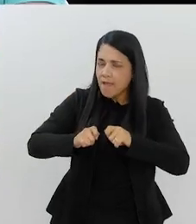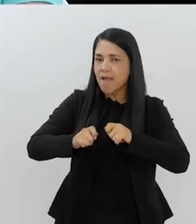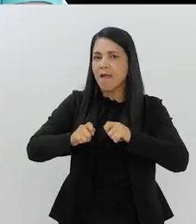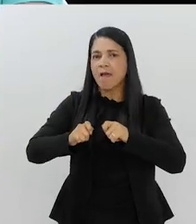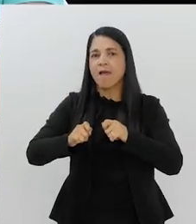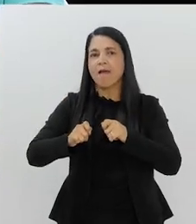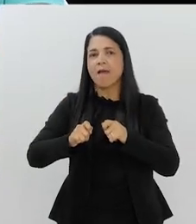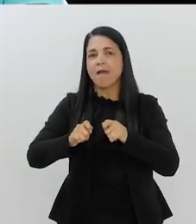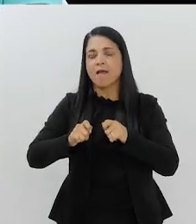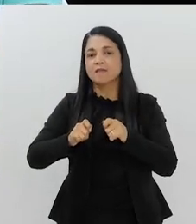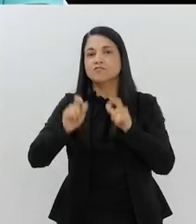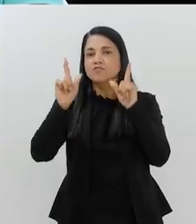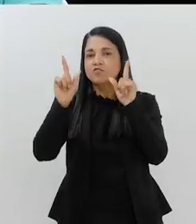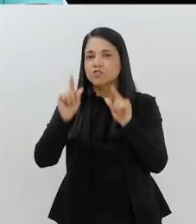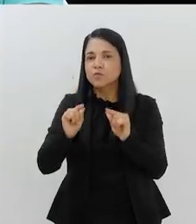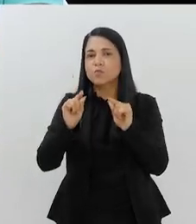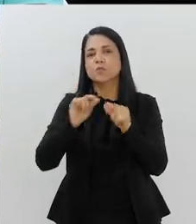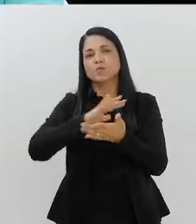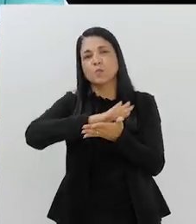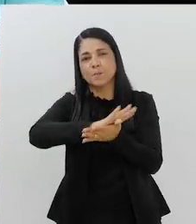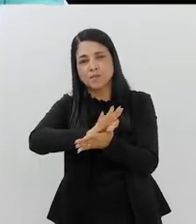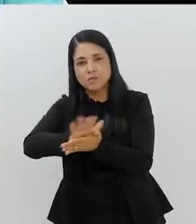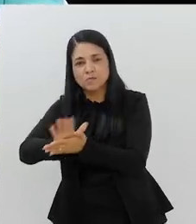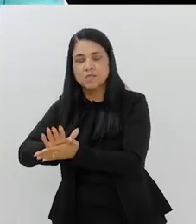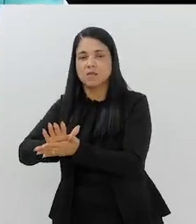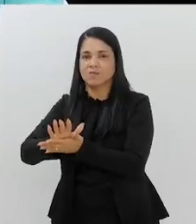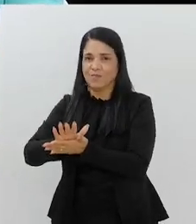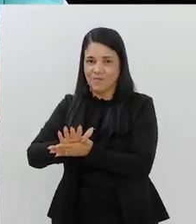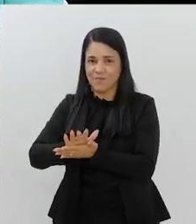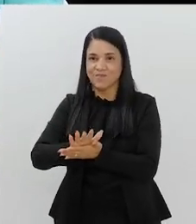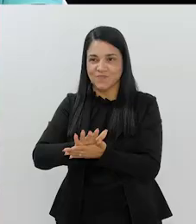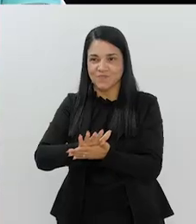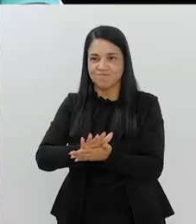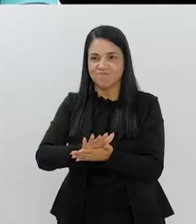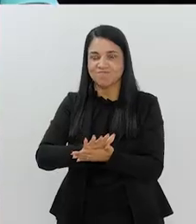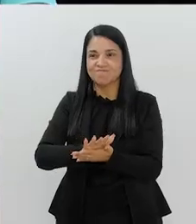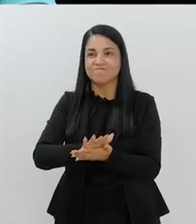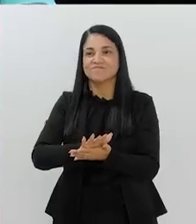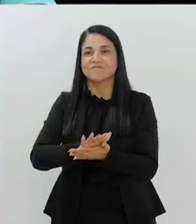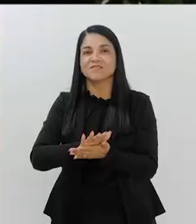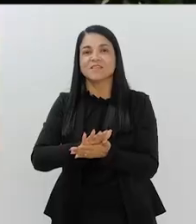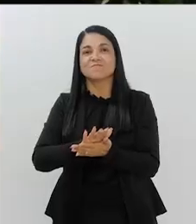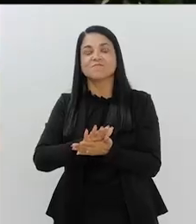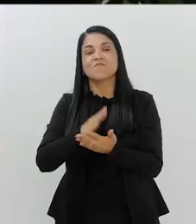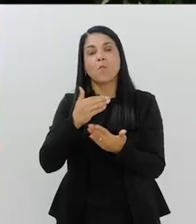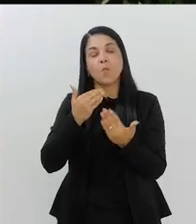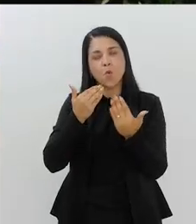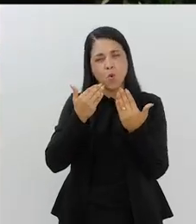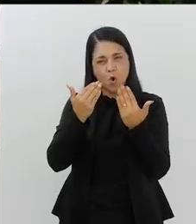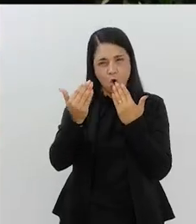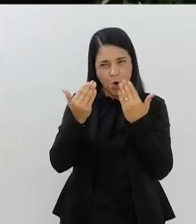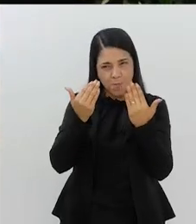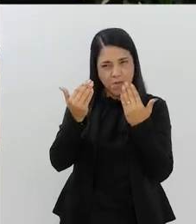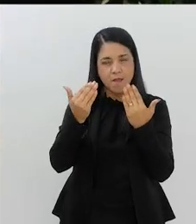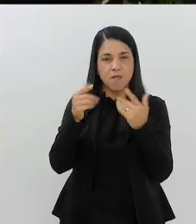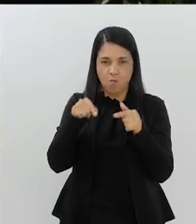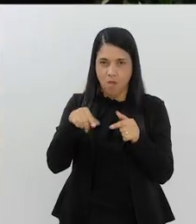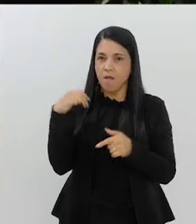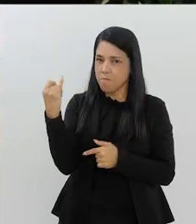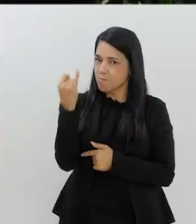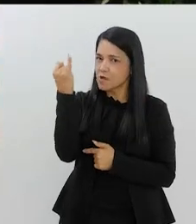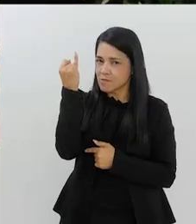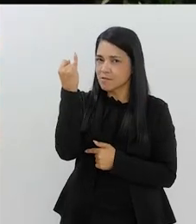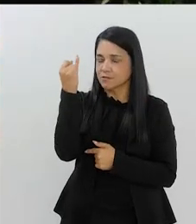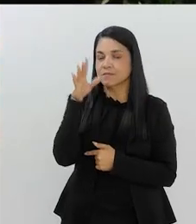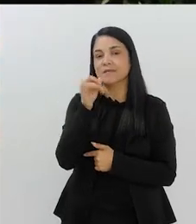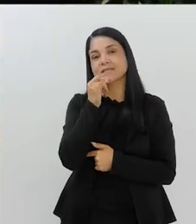capazes de uma forma ou de outra diminuir esse preconceito de discriminação. Rui? Para a gente fazer uma pequena comparação, mas eu